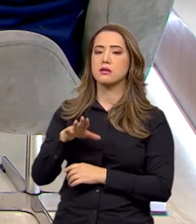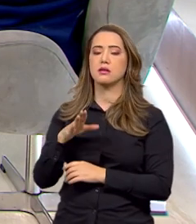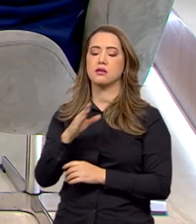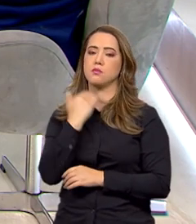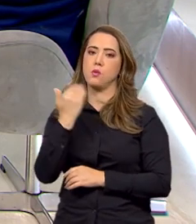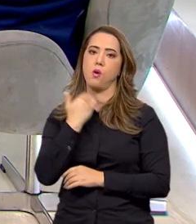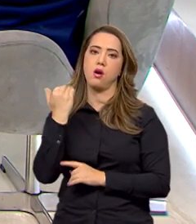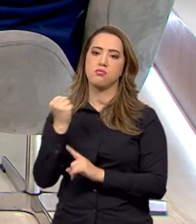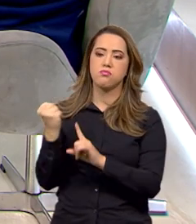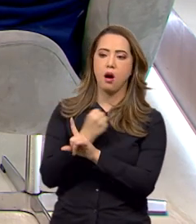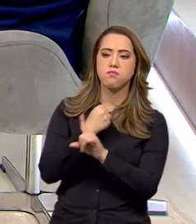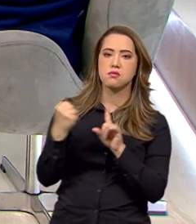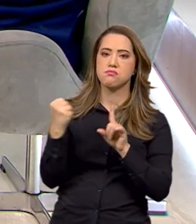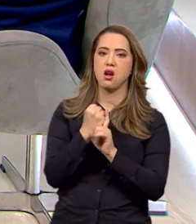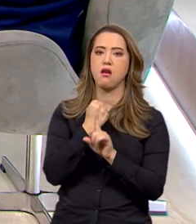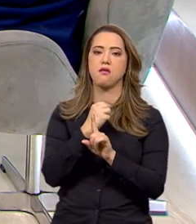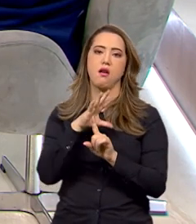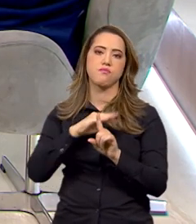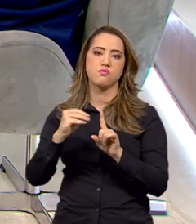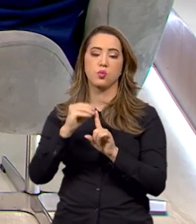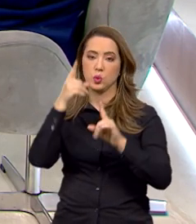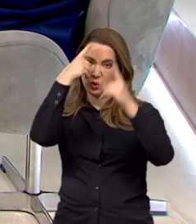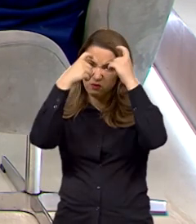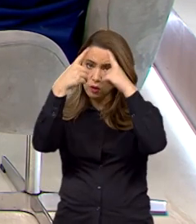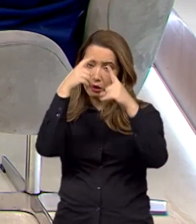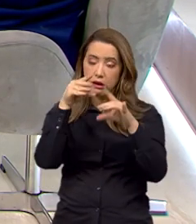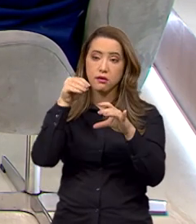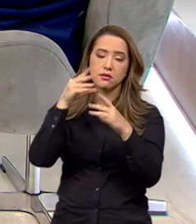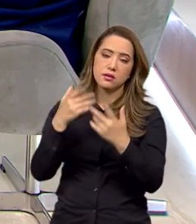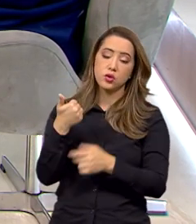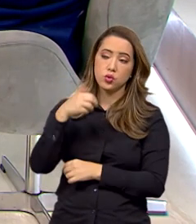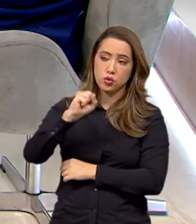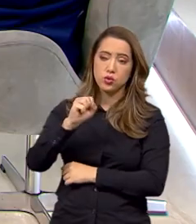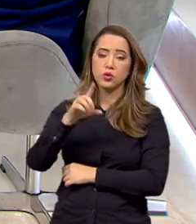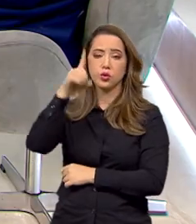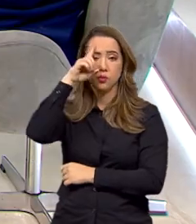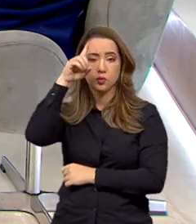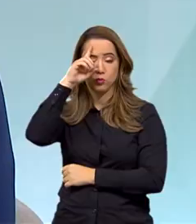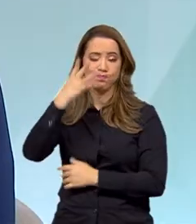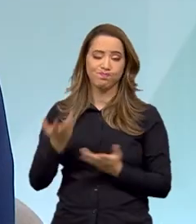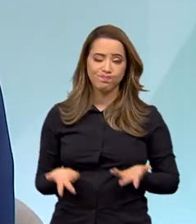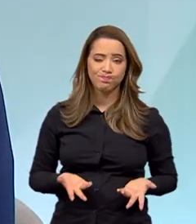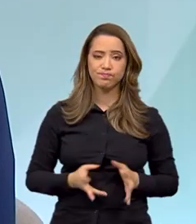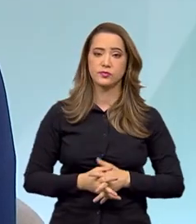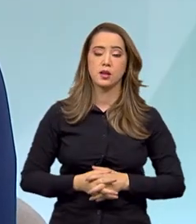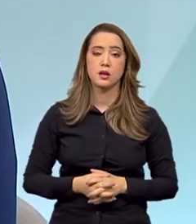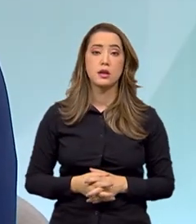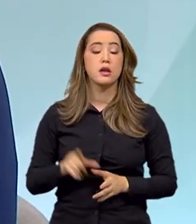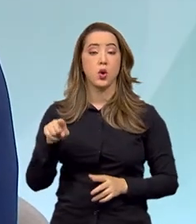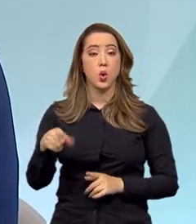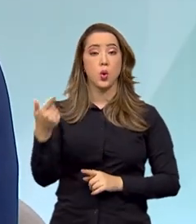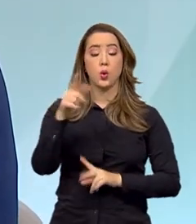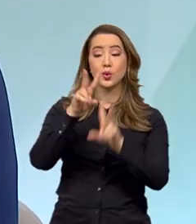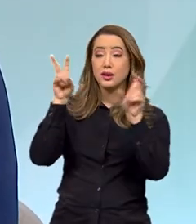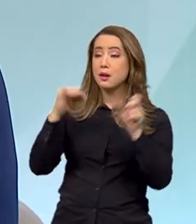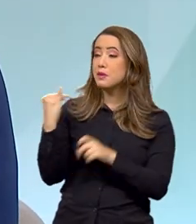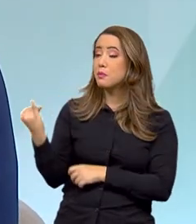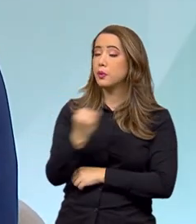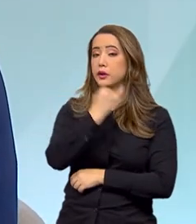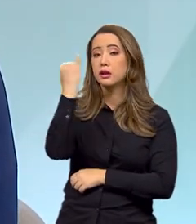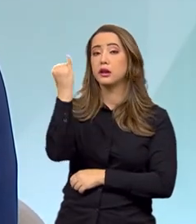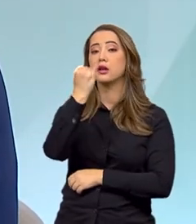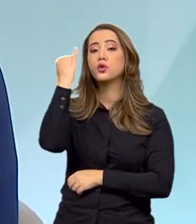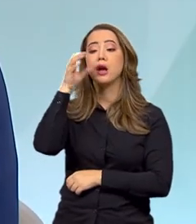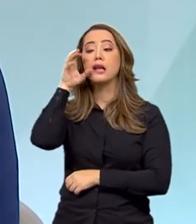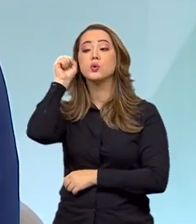Essa é uma frente. A outra frente é esse pacto da escuta protegida que você traz, que é muito importante. Isso aí é parte do